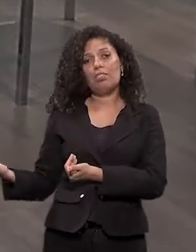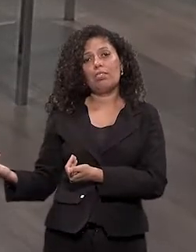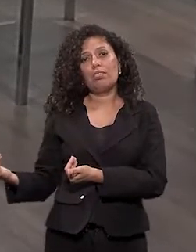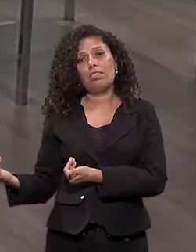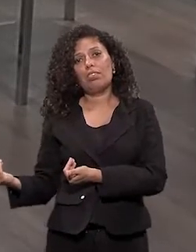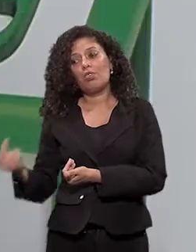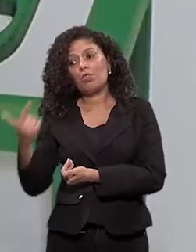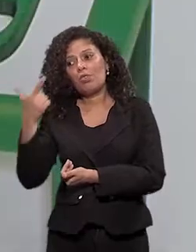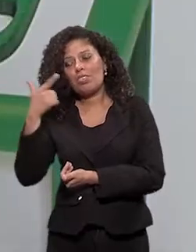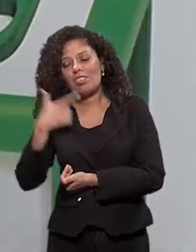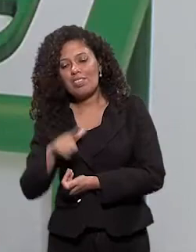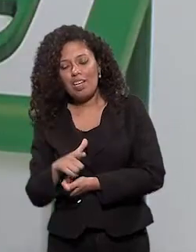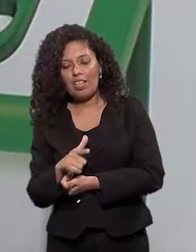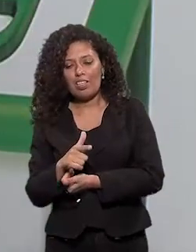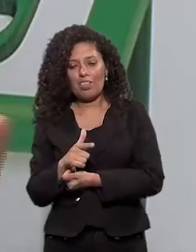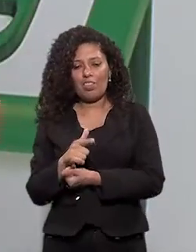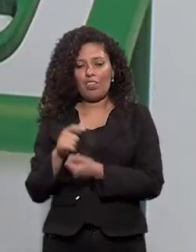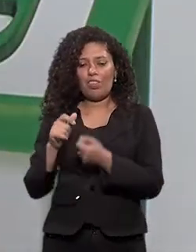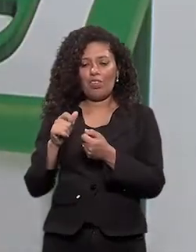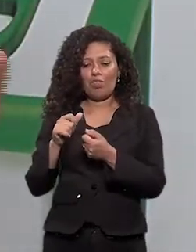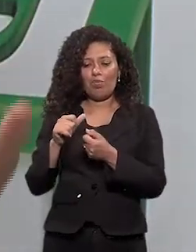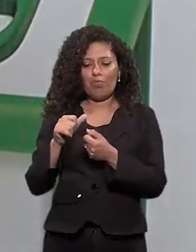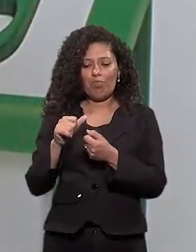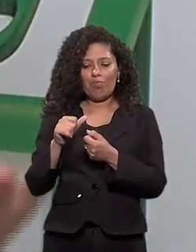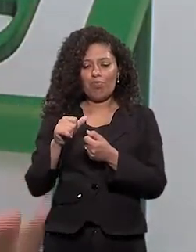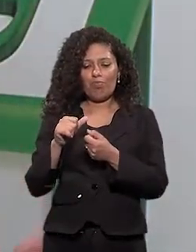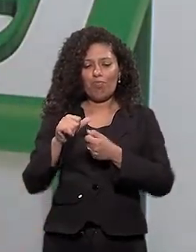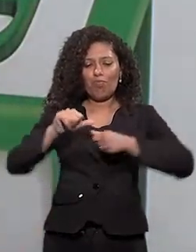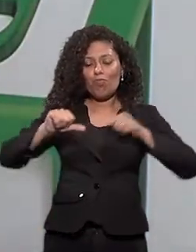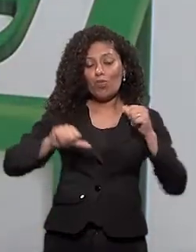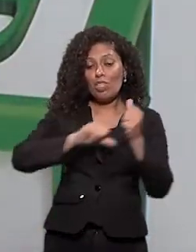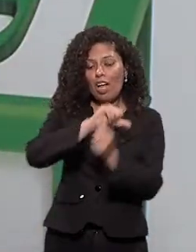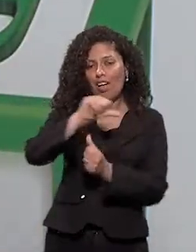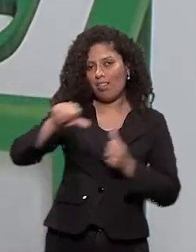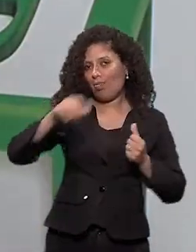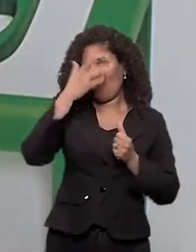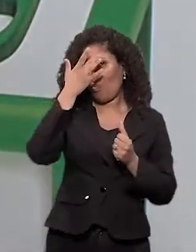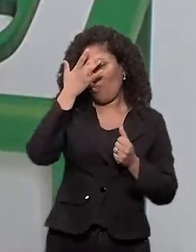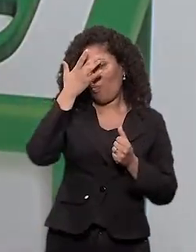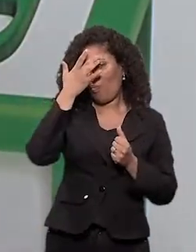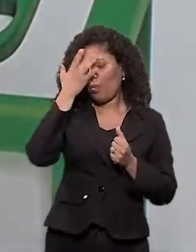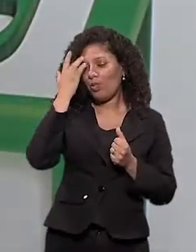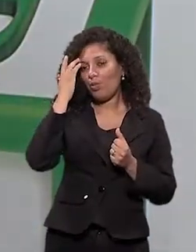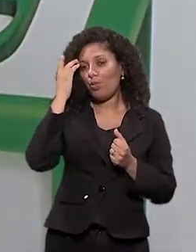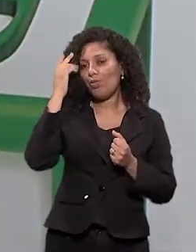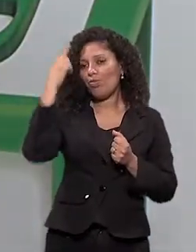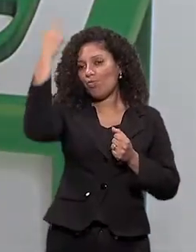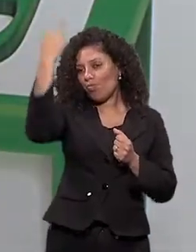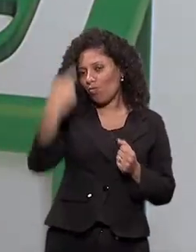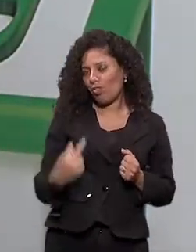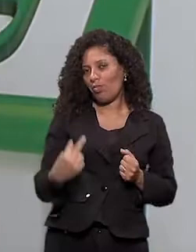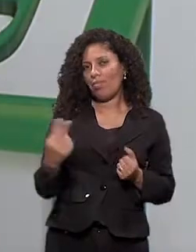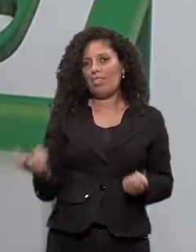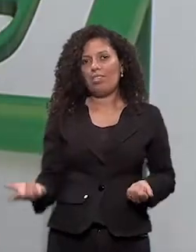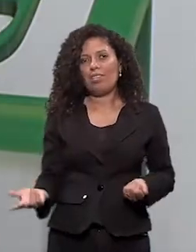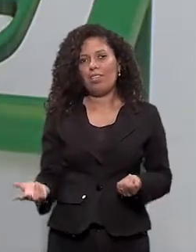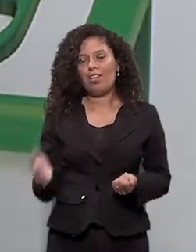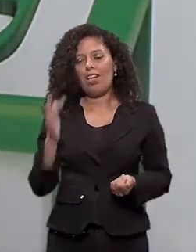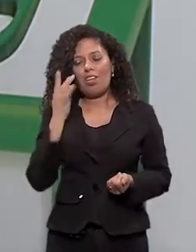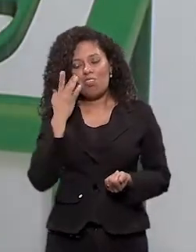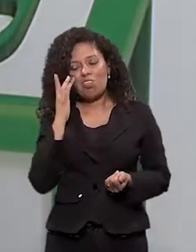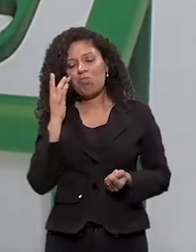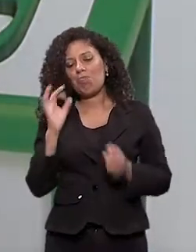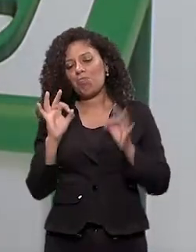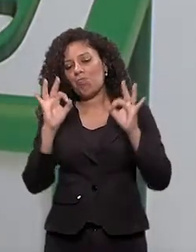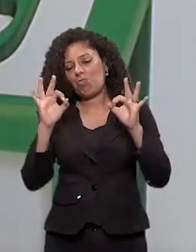consegue fazer alguma coisa que modifica a expectativa que as pessoas têm dele, né? Então, isso, pra mim, me chamou bastante